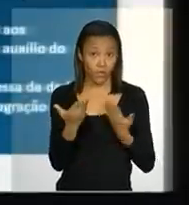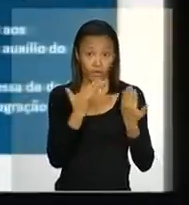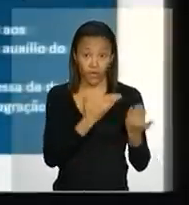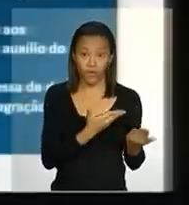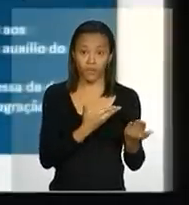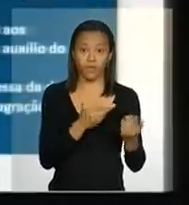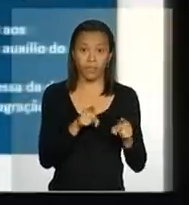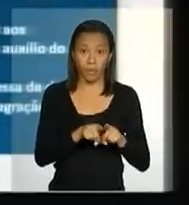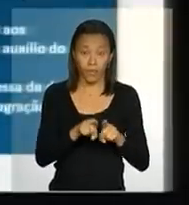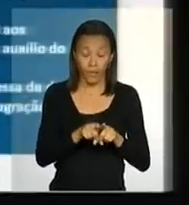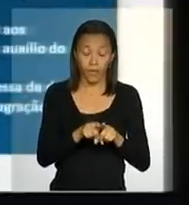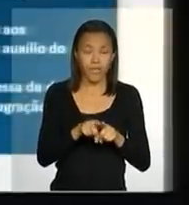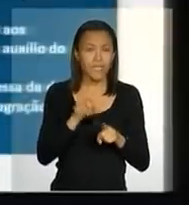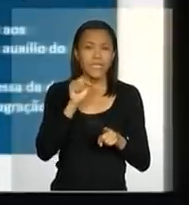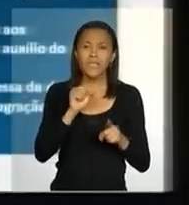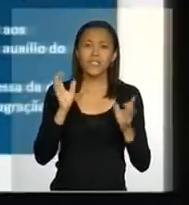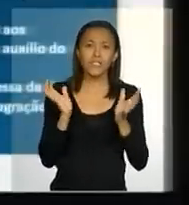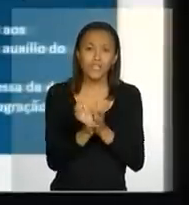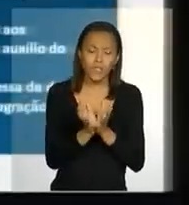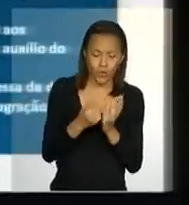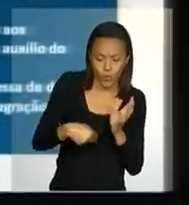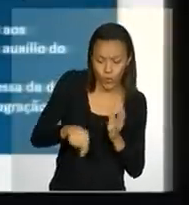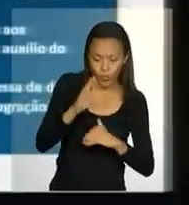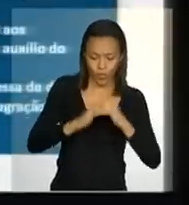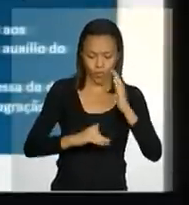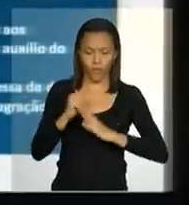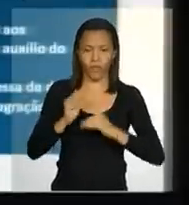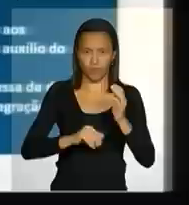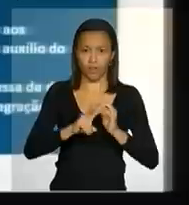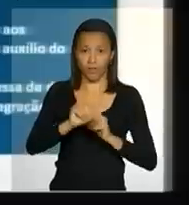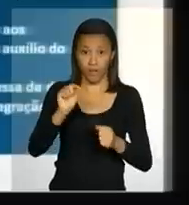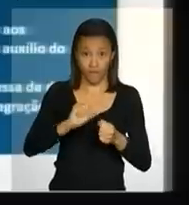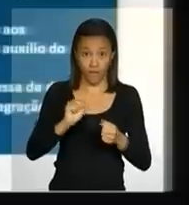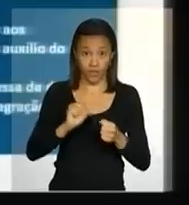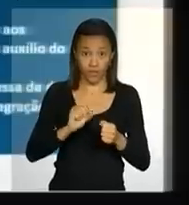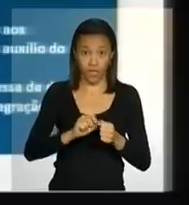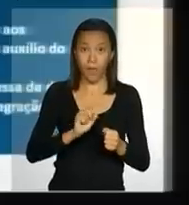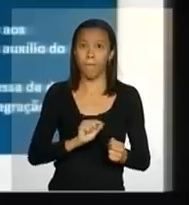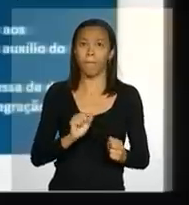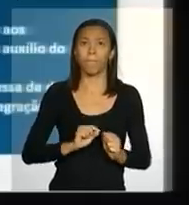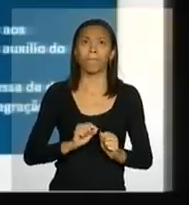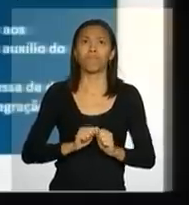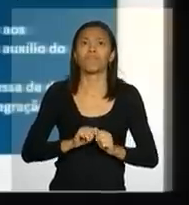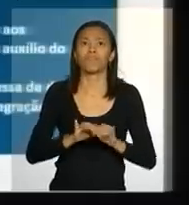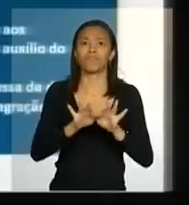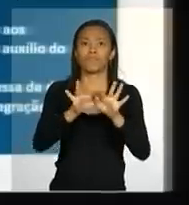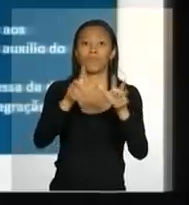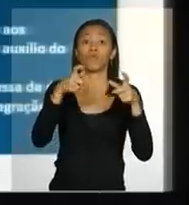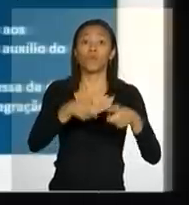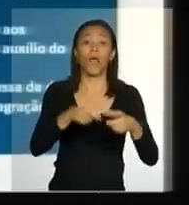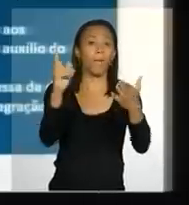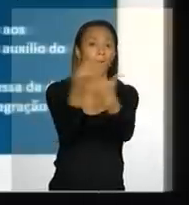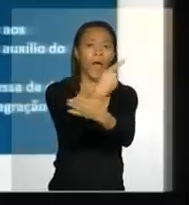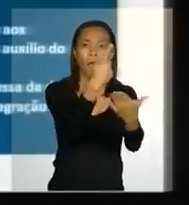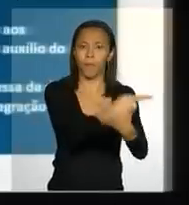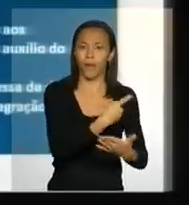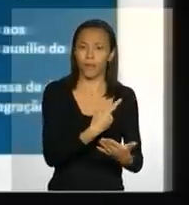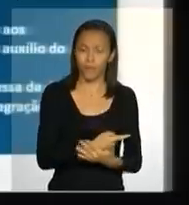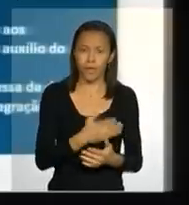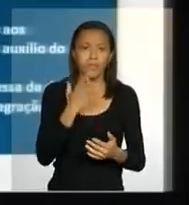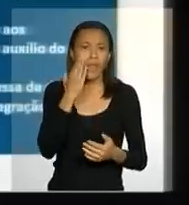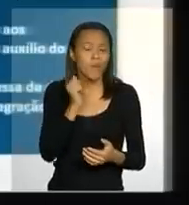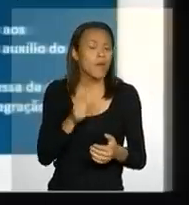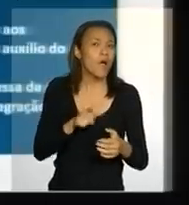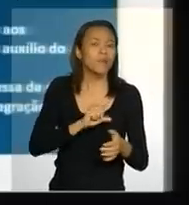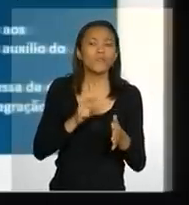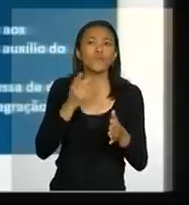atribuições que esse grupo irá fazer em campo nas regiões afetadas, é o reconhecimento das áreas